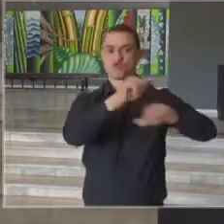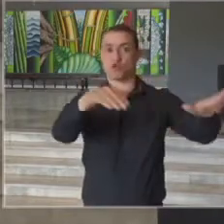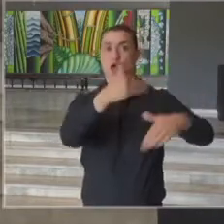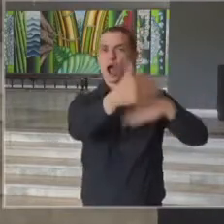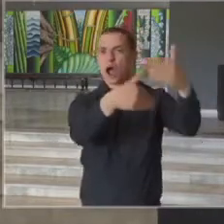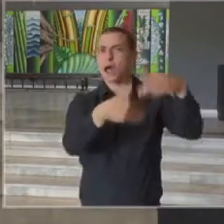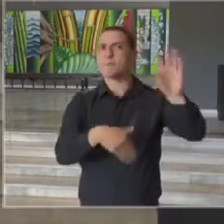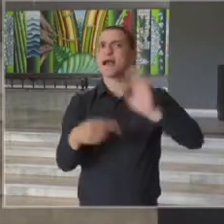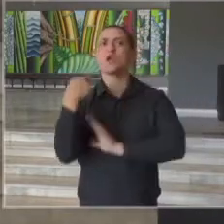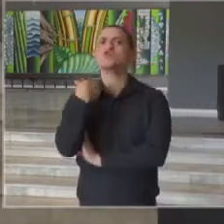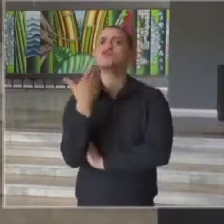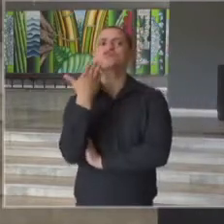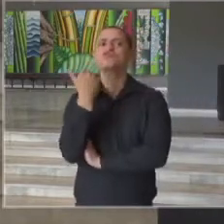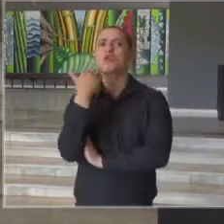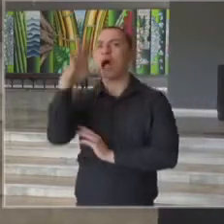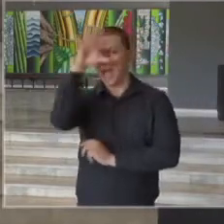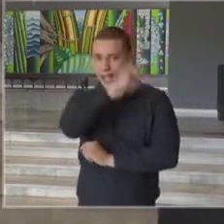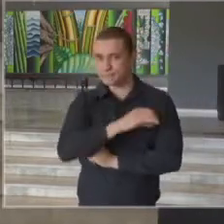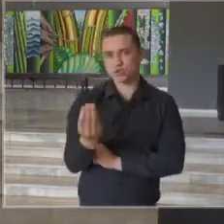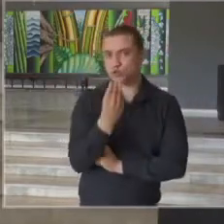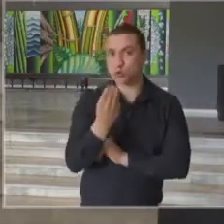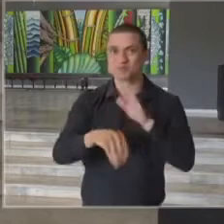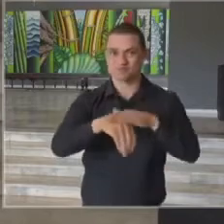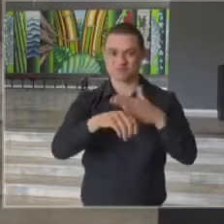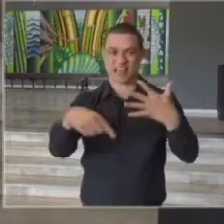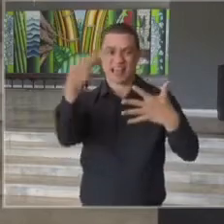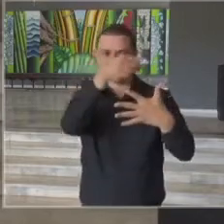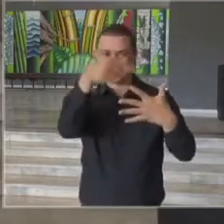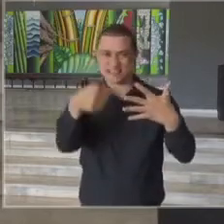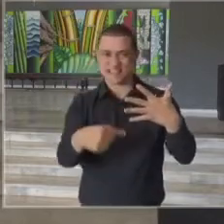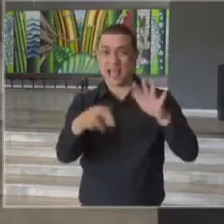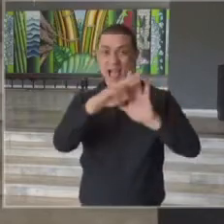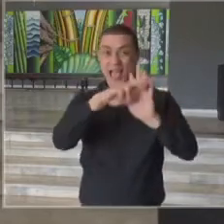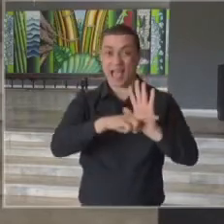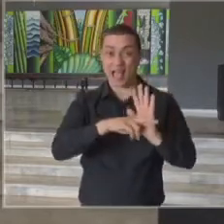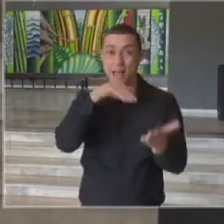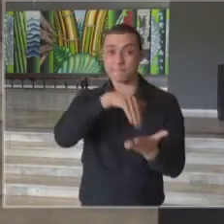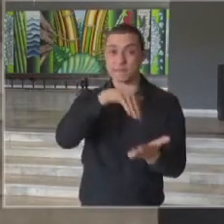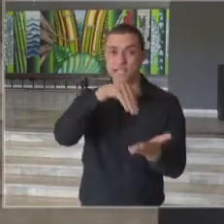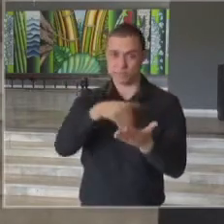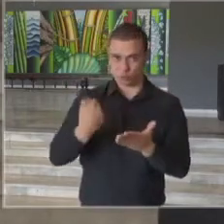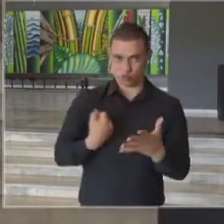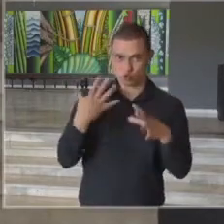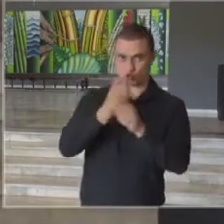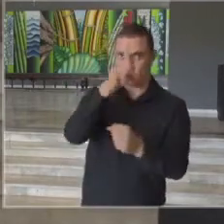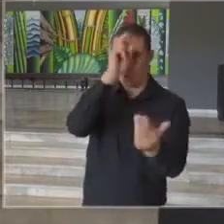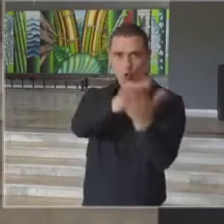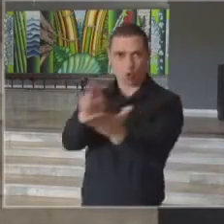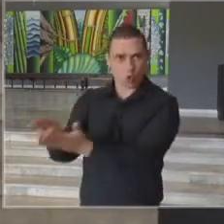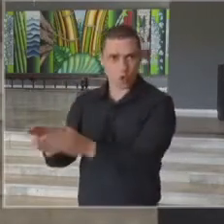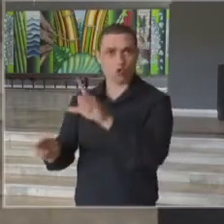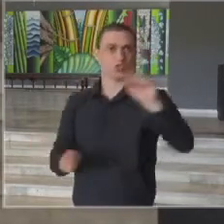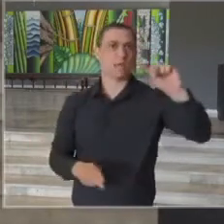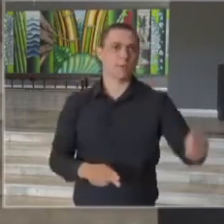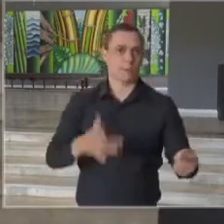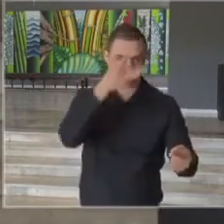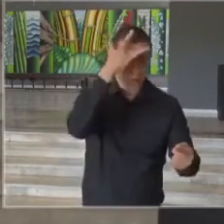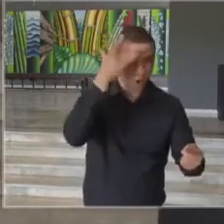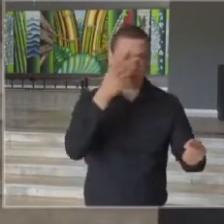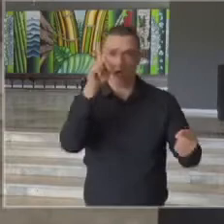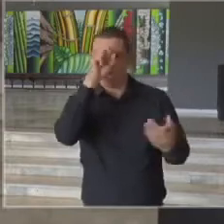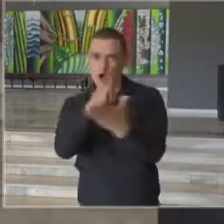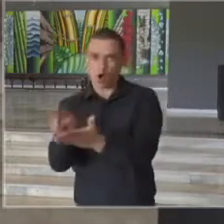que nos permitiu aprender que alguns critérios mínimos de números absolutos, internações a cada 100 mil habitantes,